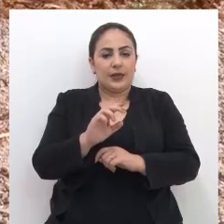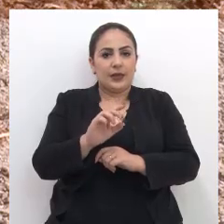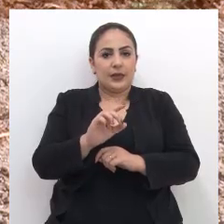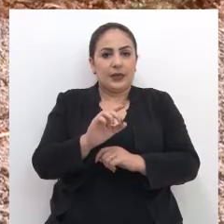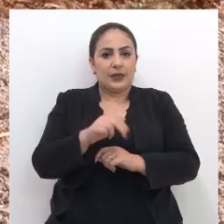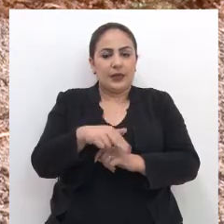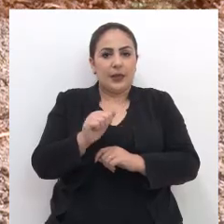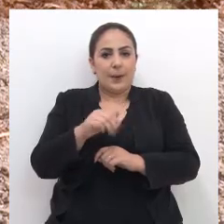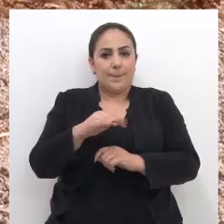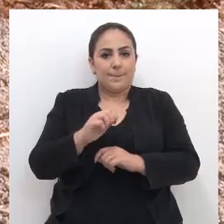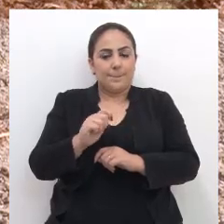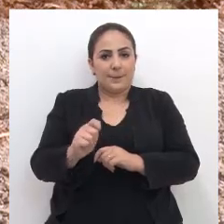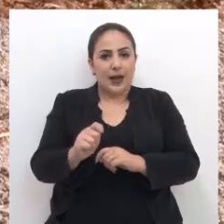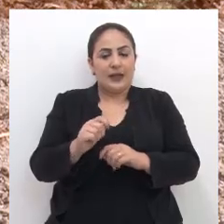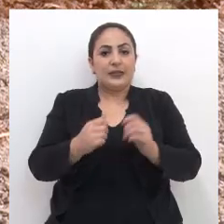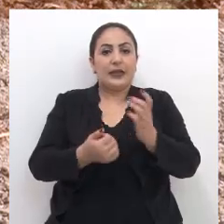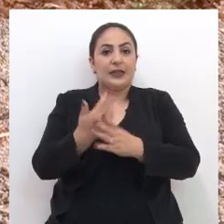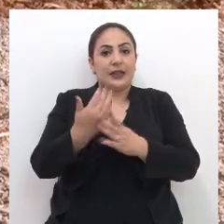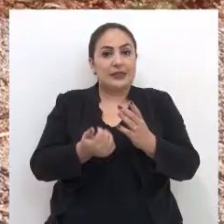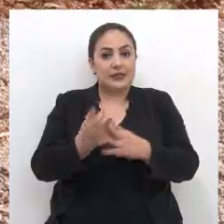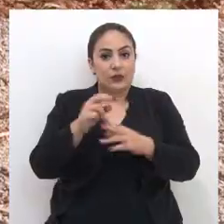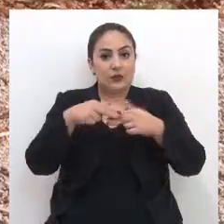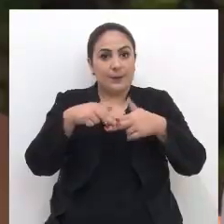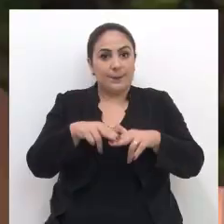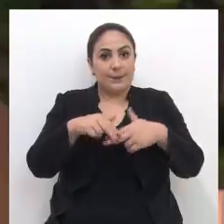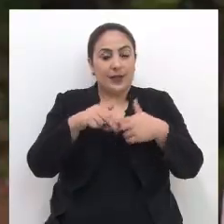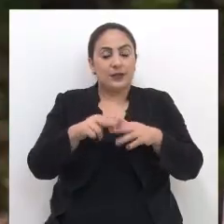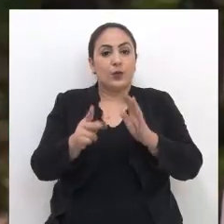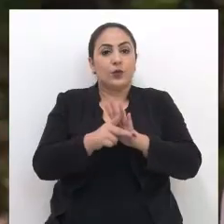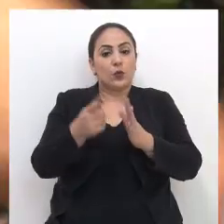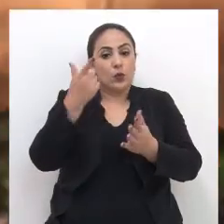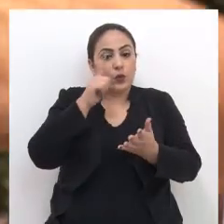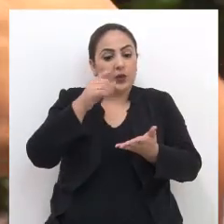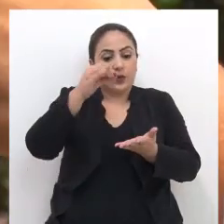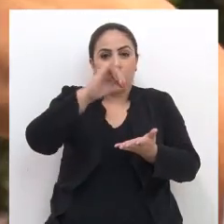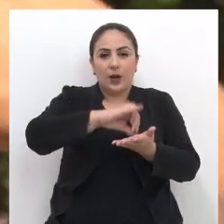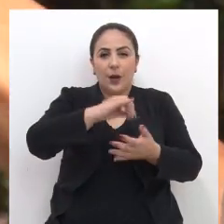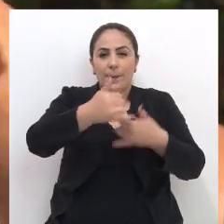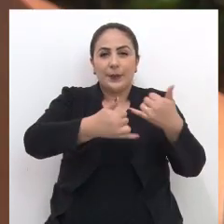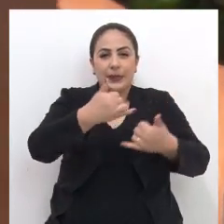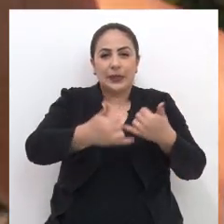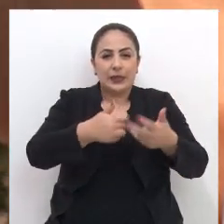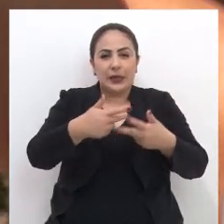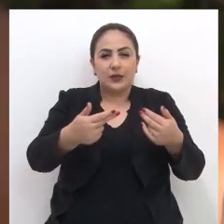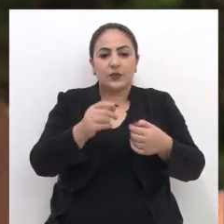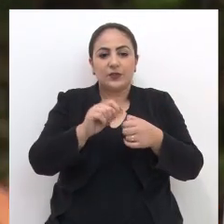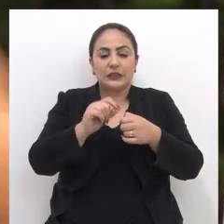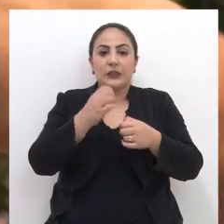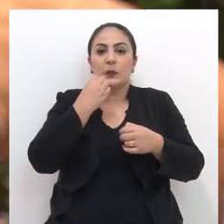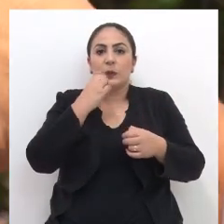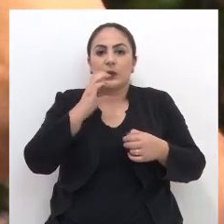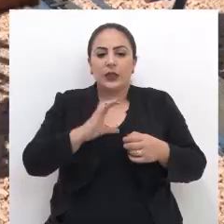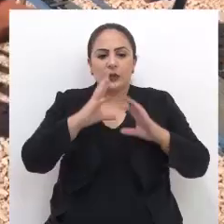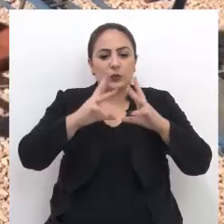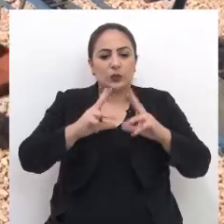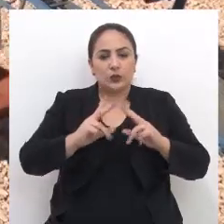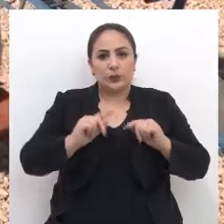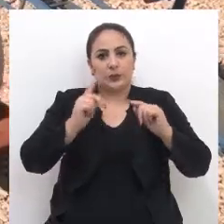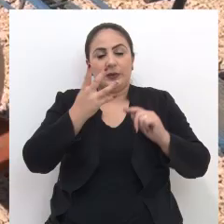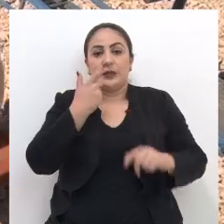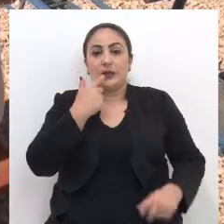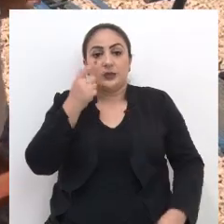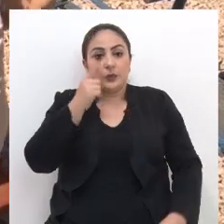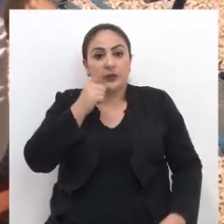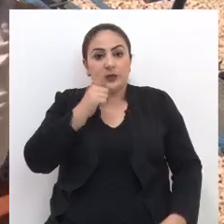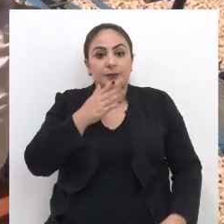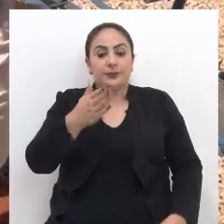devemos colocar aqui com a turma, com os moradores, colocar os brinquedos, enterrar os brinquedos, fazer um concreto, né, para as crianças